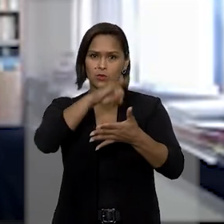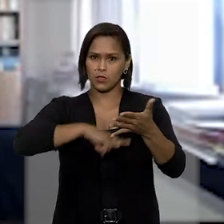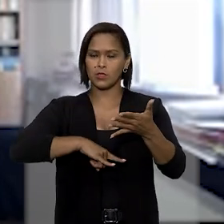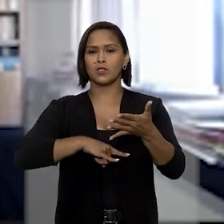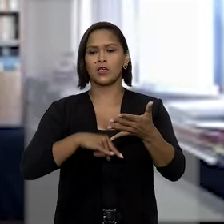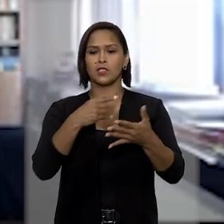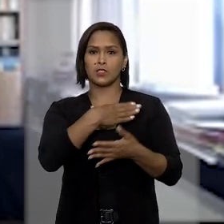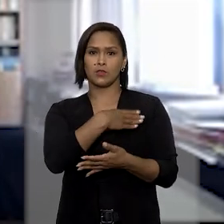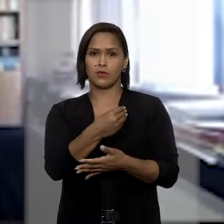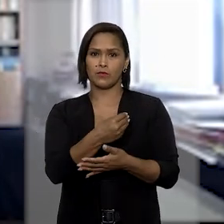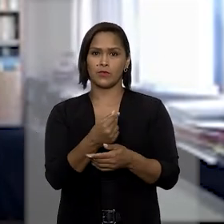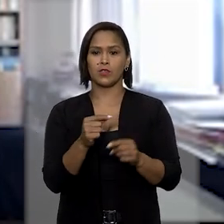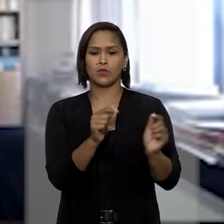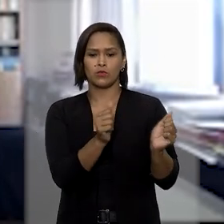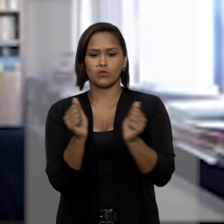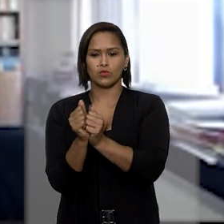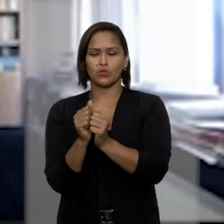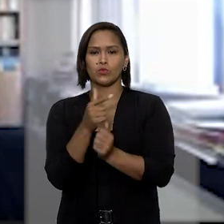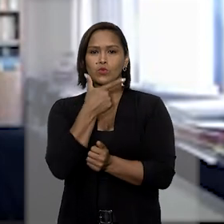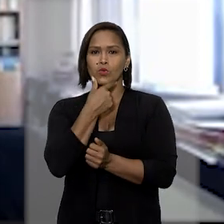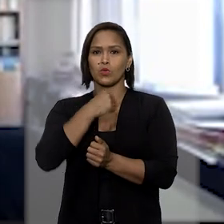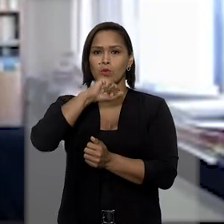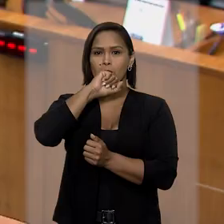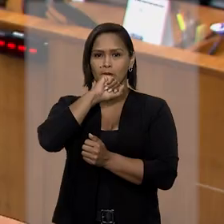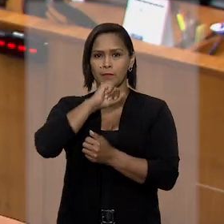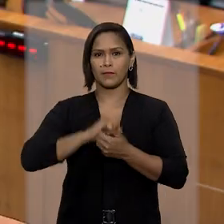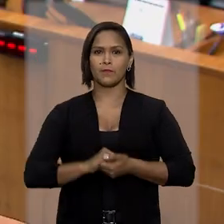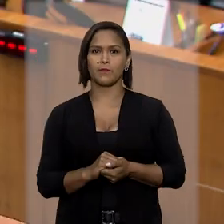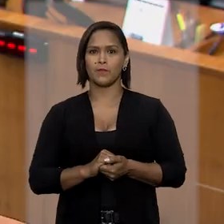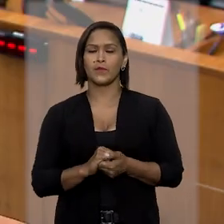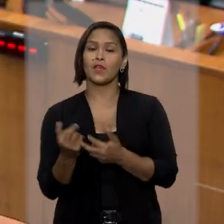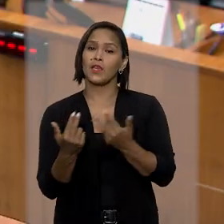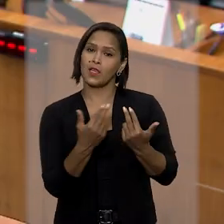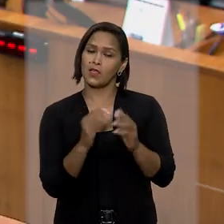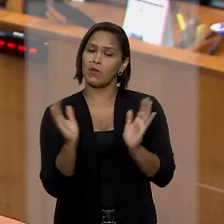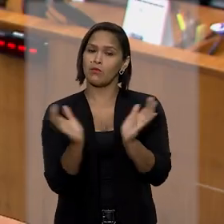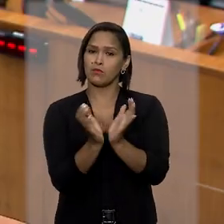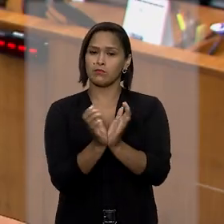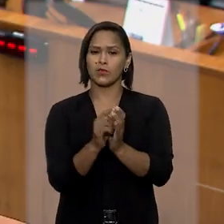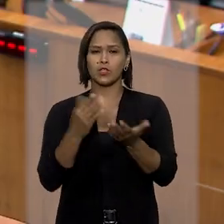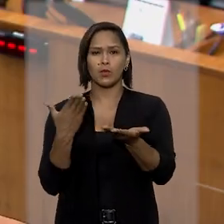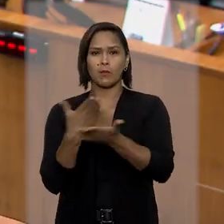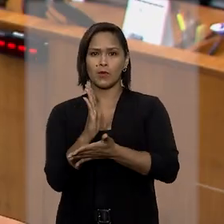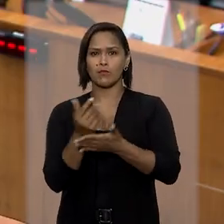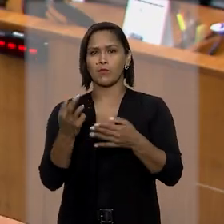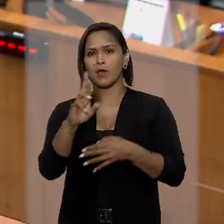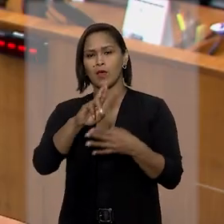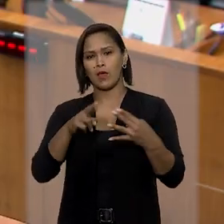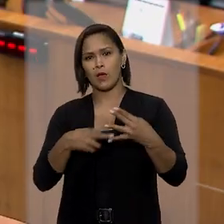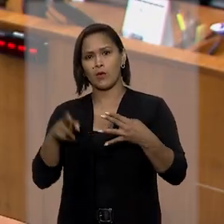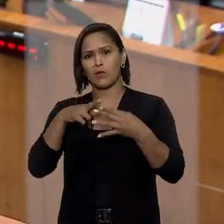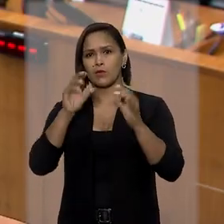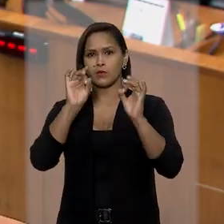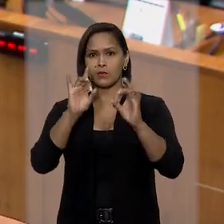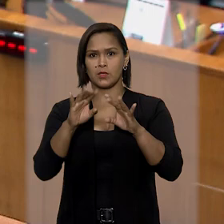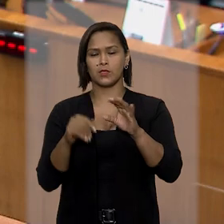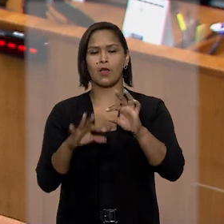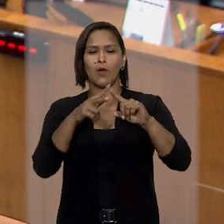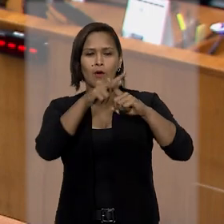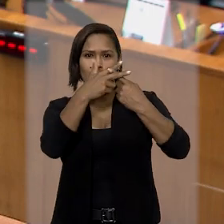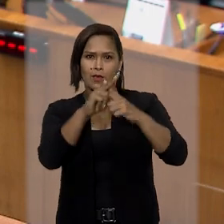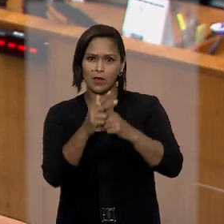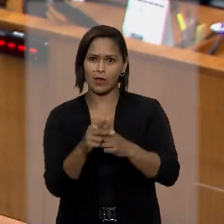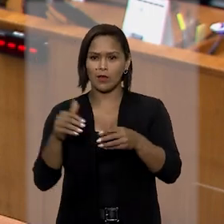registro civil do filho, ao lado do pai biológico. Desta forma, o colegiado deu provimento ao recurso especial e